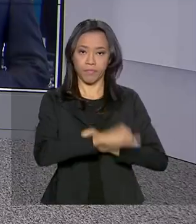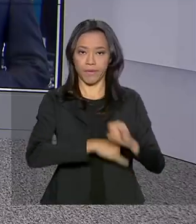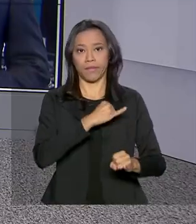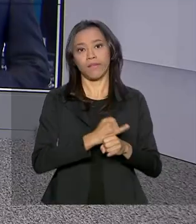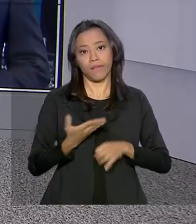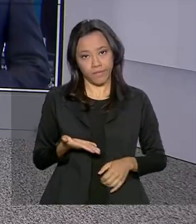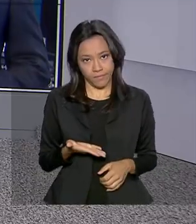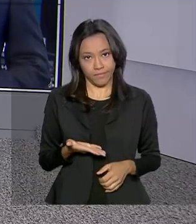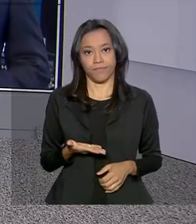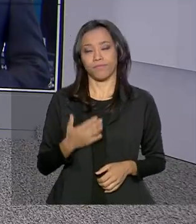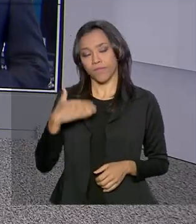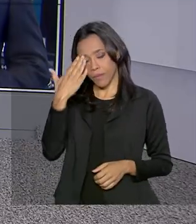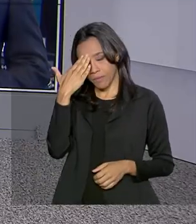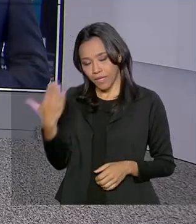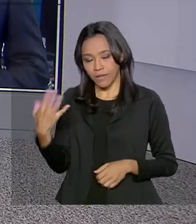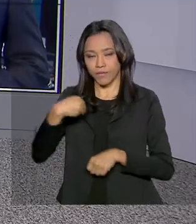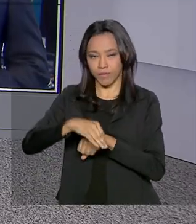Obrigada pelas suas informações, Alessandra. Obrigada. Obrigada. Obrigada. Obrigada. Obrigada.